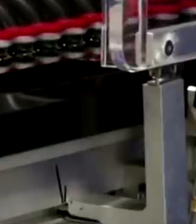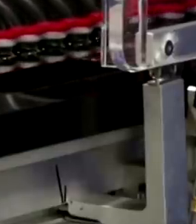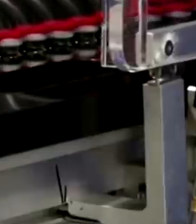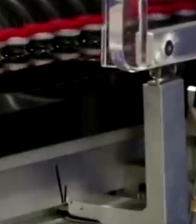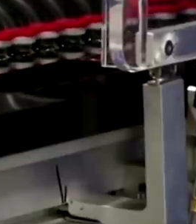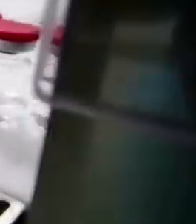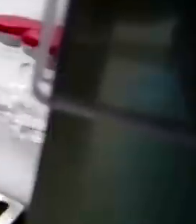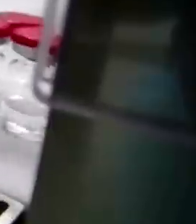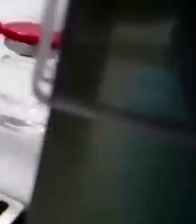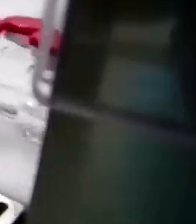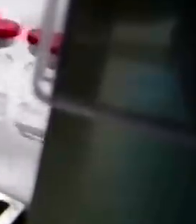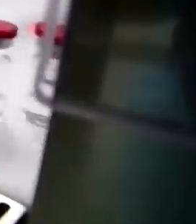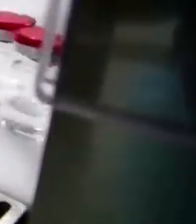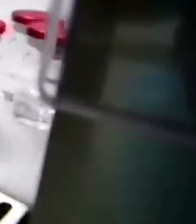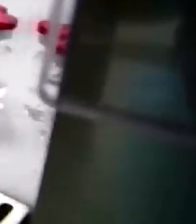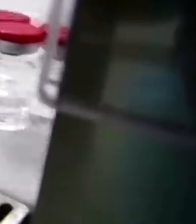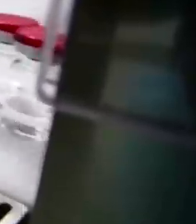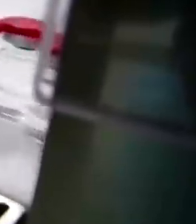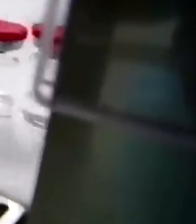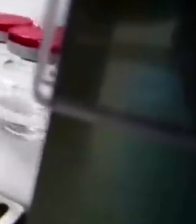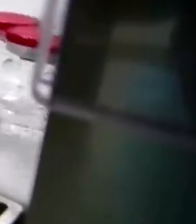Transcrição Negri